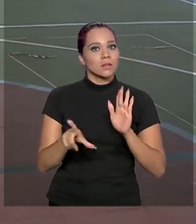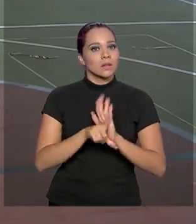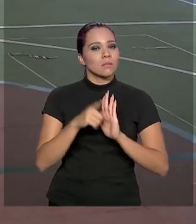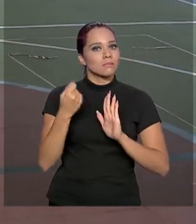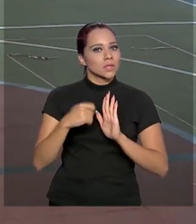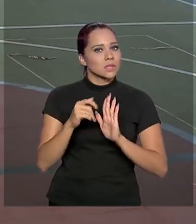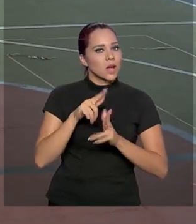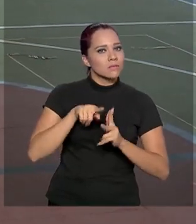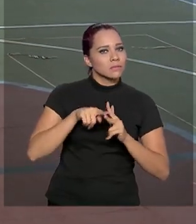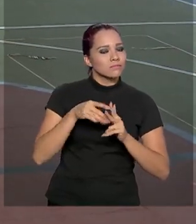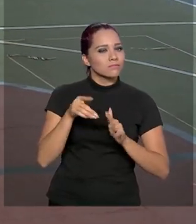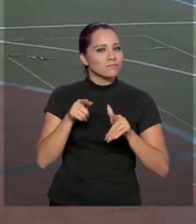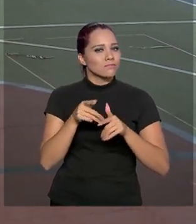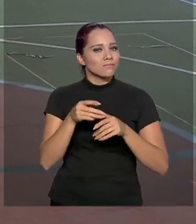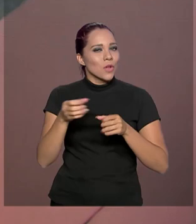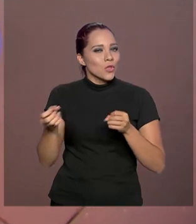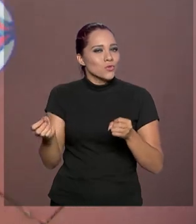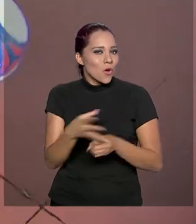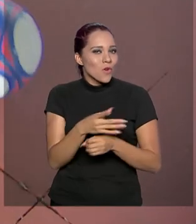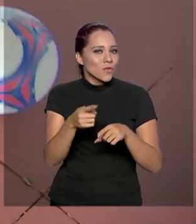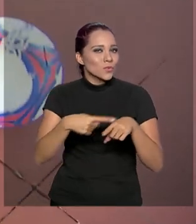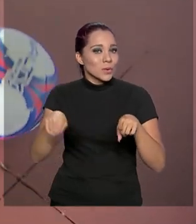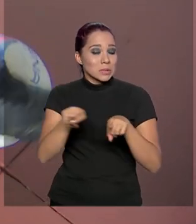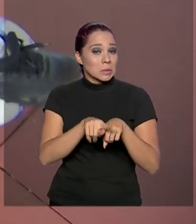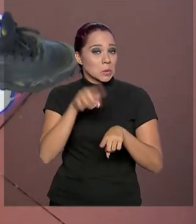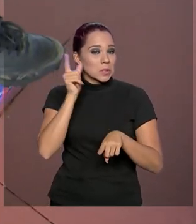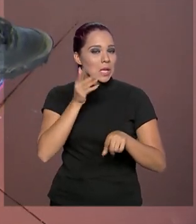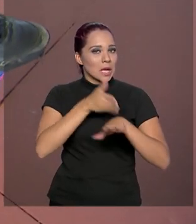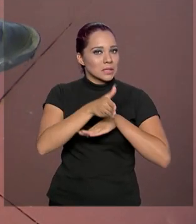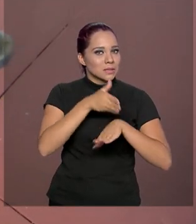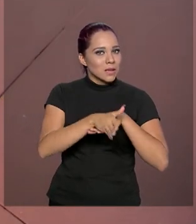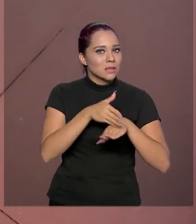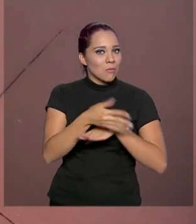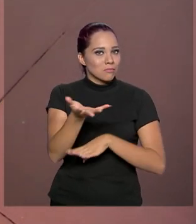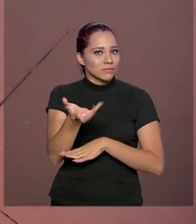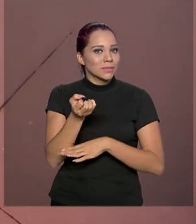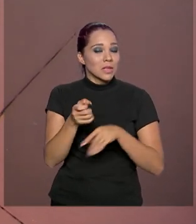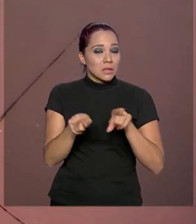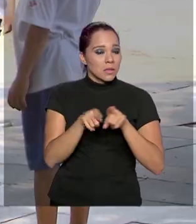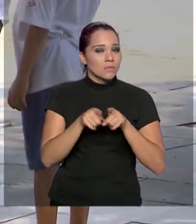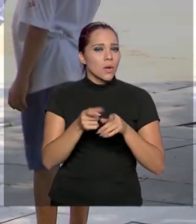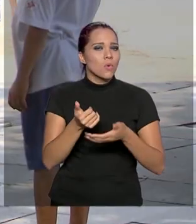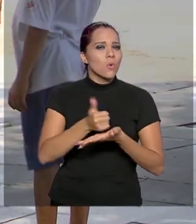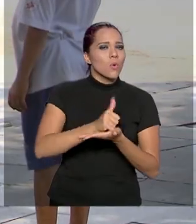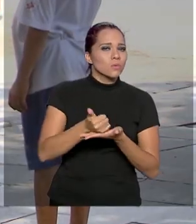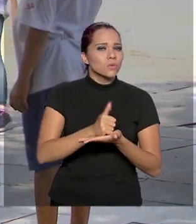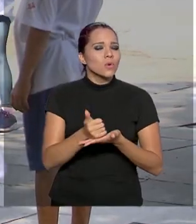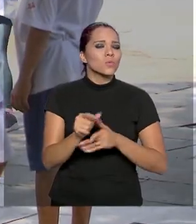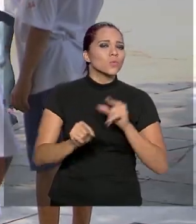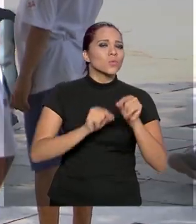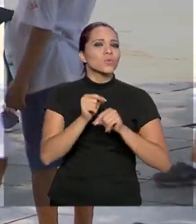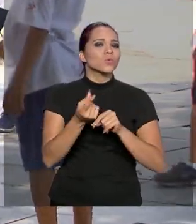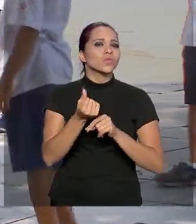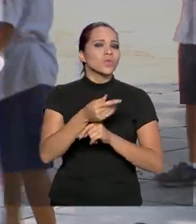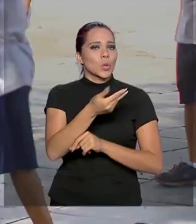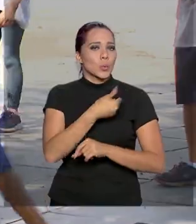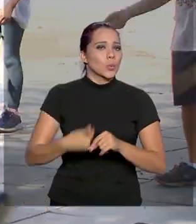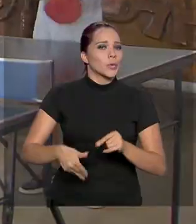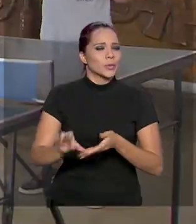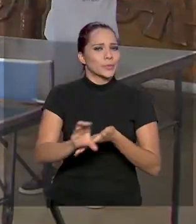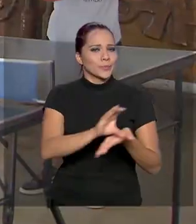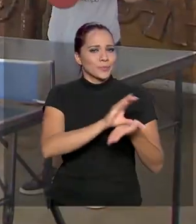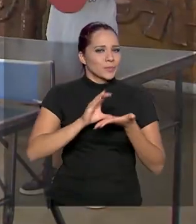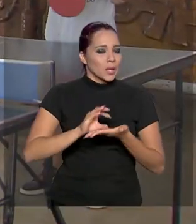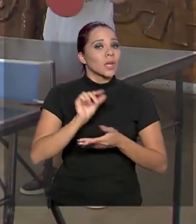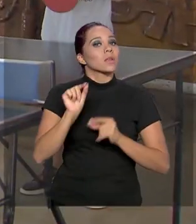ser modernizada para facilitar o acesso aos benefícios e o controle dos recursos públicos. E foi isso que